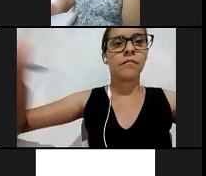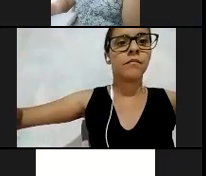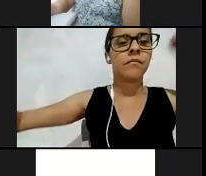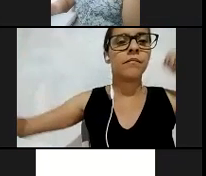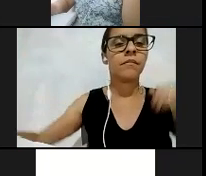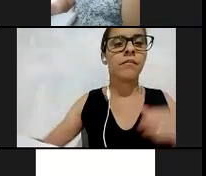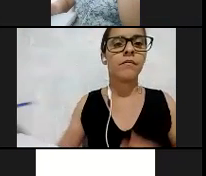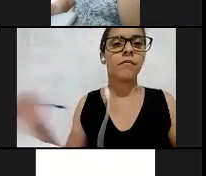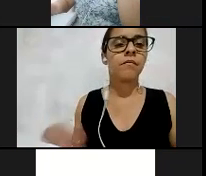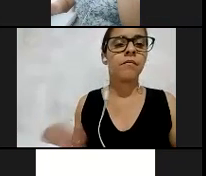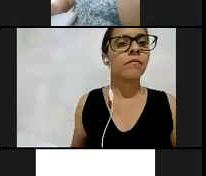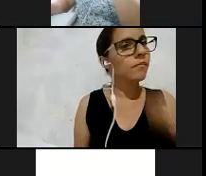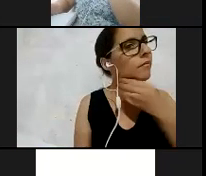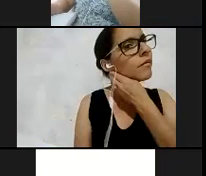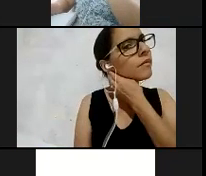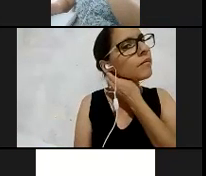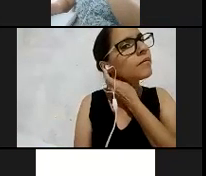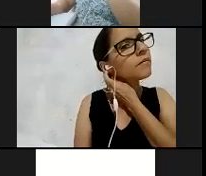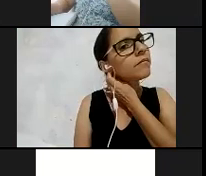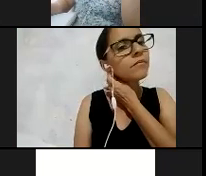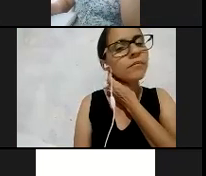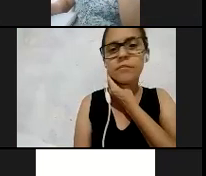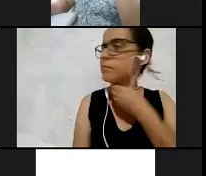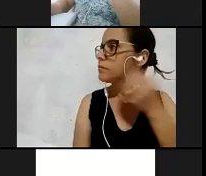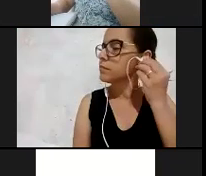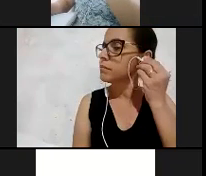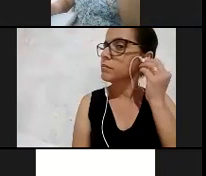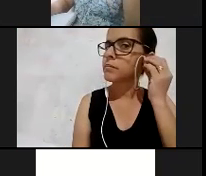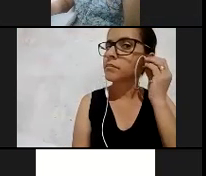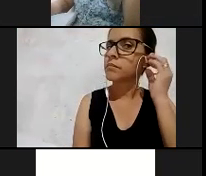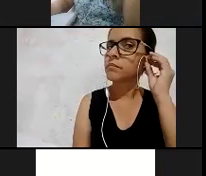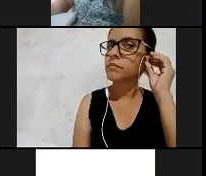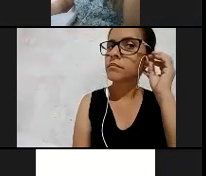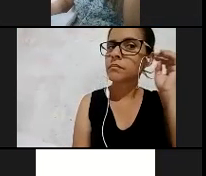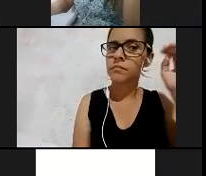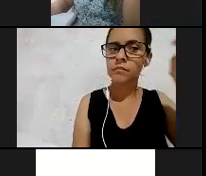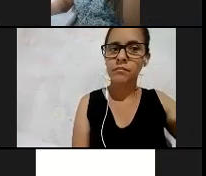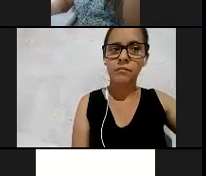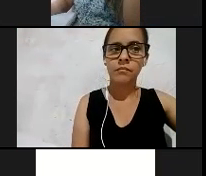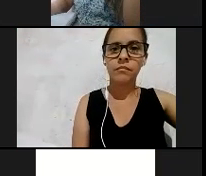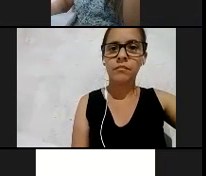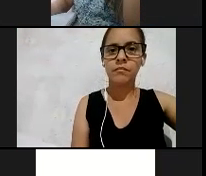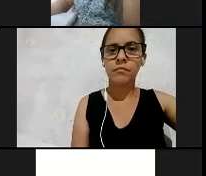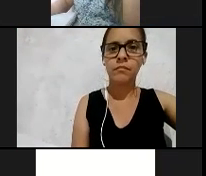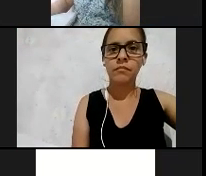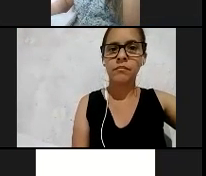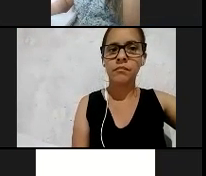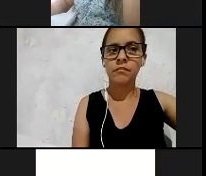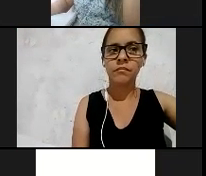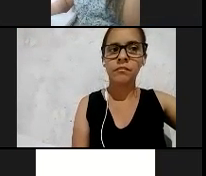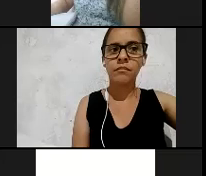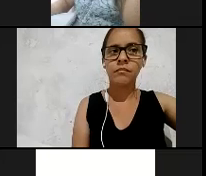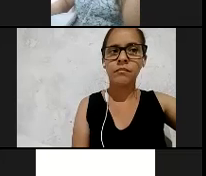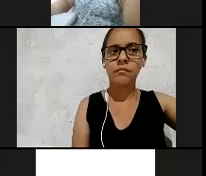tirando coisas boas daquilo que é trágico na nossa história, mas, se não fosse a pandemia,